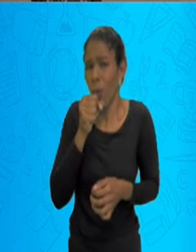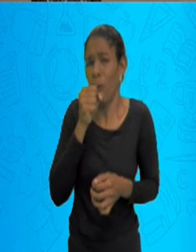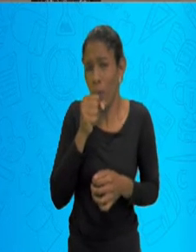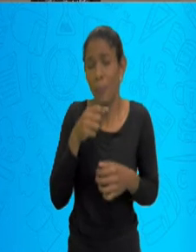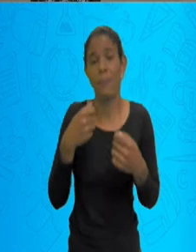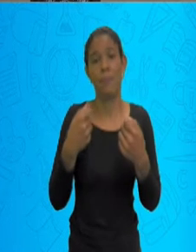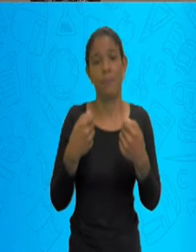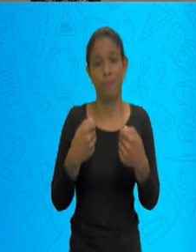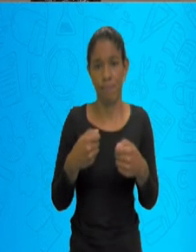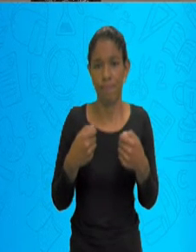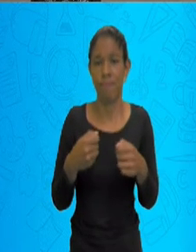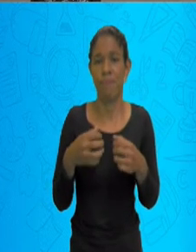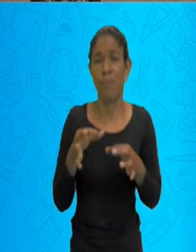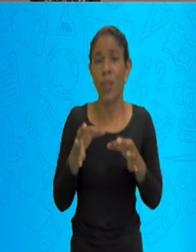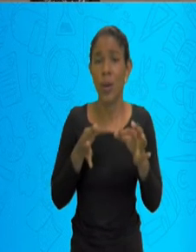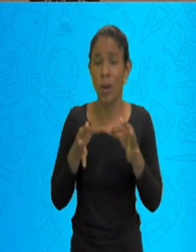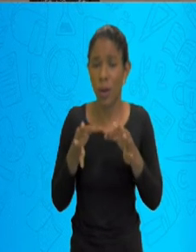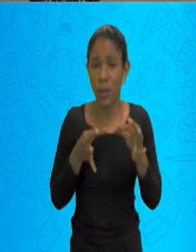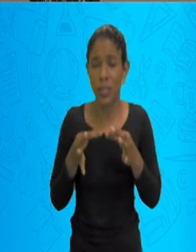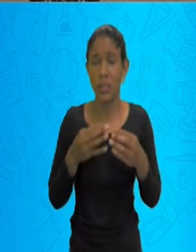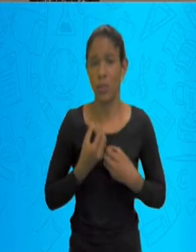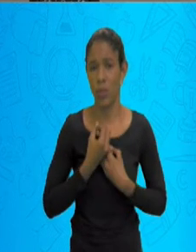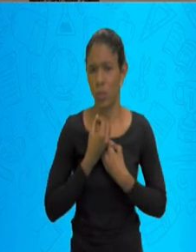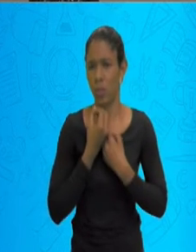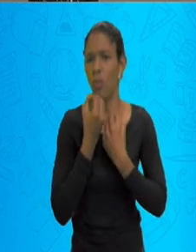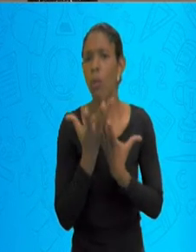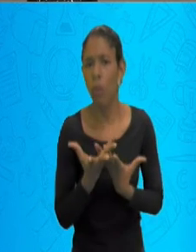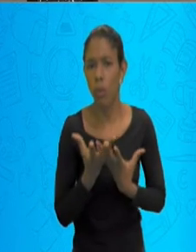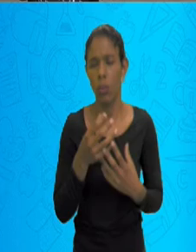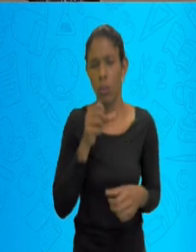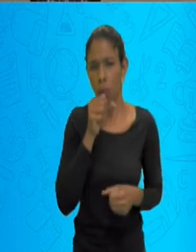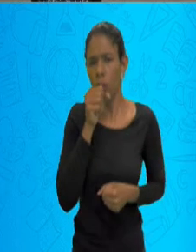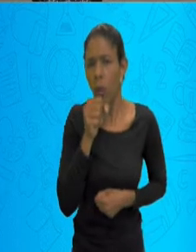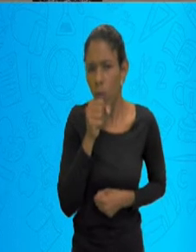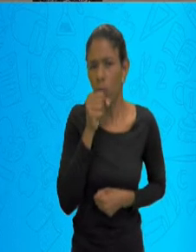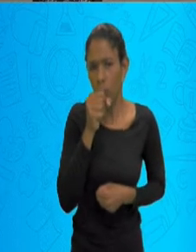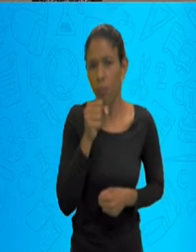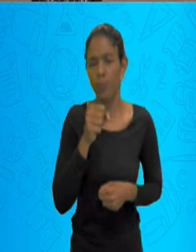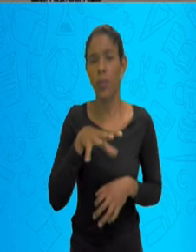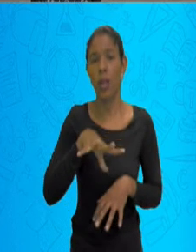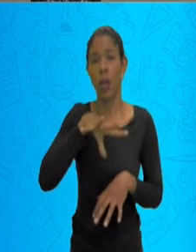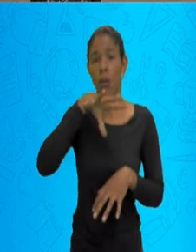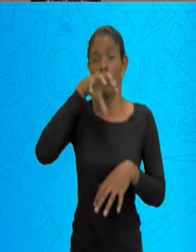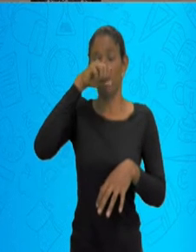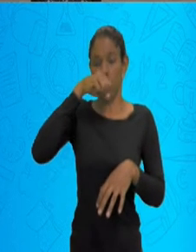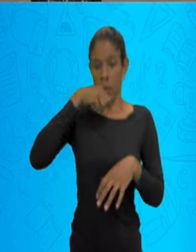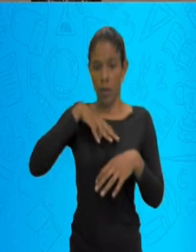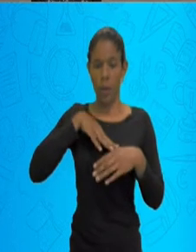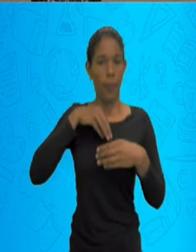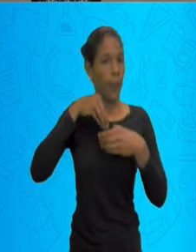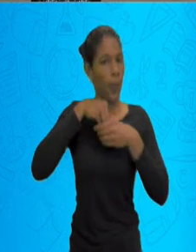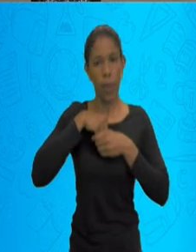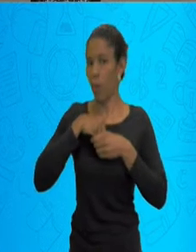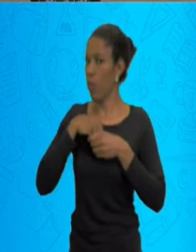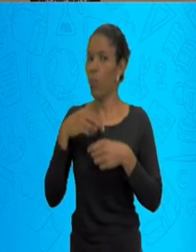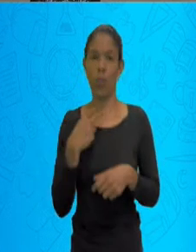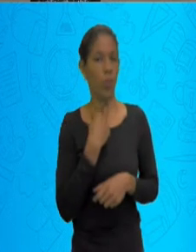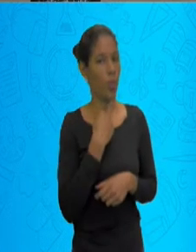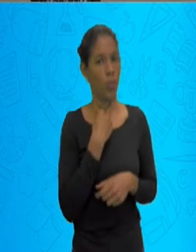fazer essa organização desse... Botar para fora esse ar, porque dentro ele não pode ficar. Porque houve um aumento dessa...